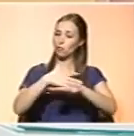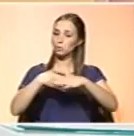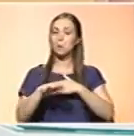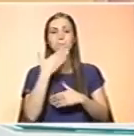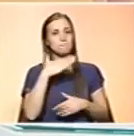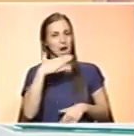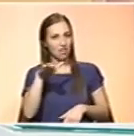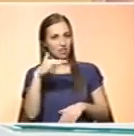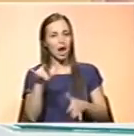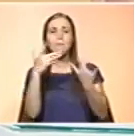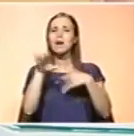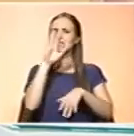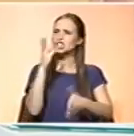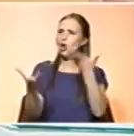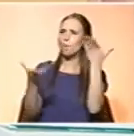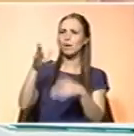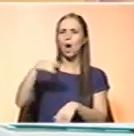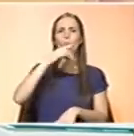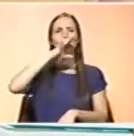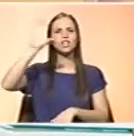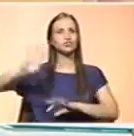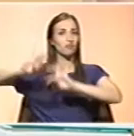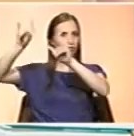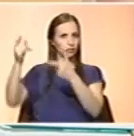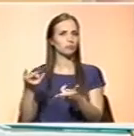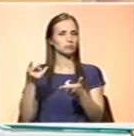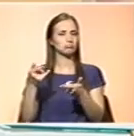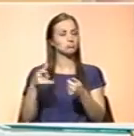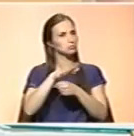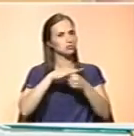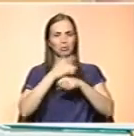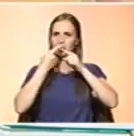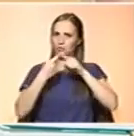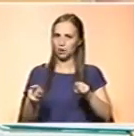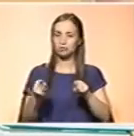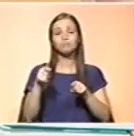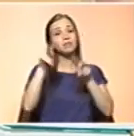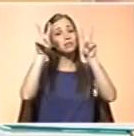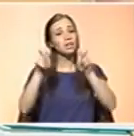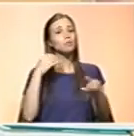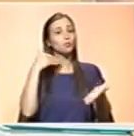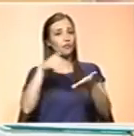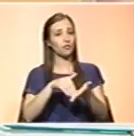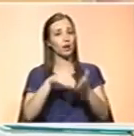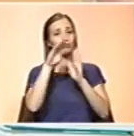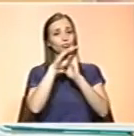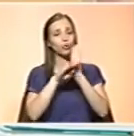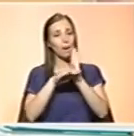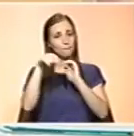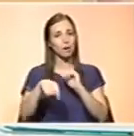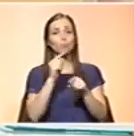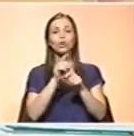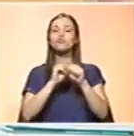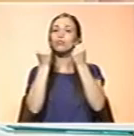média mas se nos compararmos com países mais desenvolvidos o cenário é diferente. Este vai ser o tema de segunda-feira do Cidade Civil porque Cidade